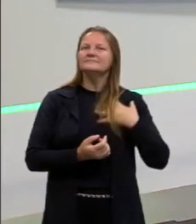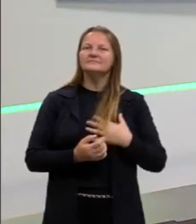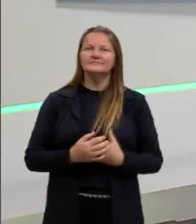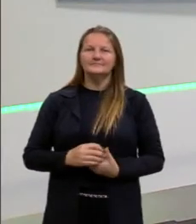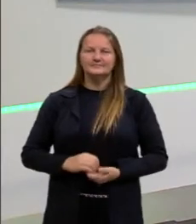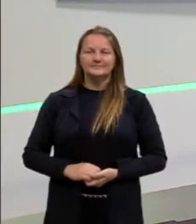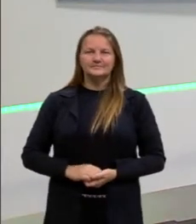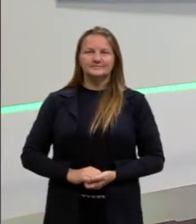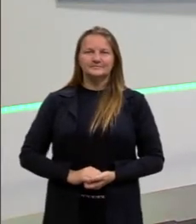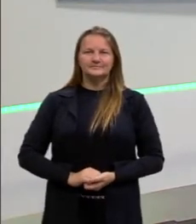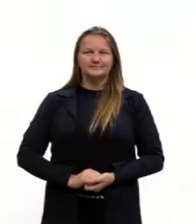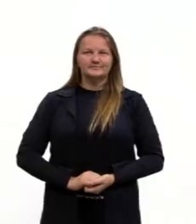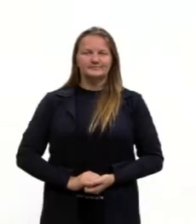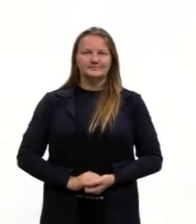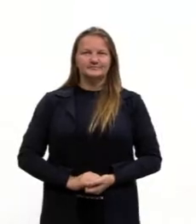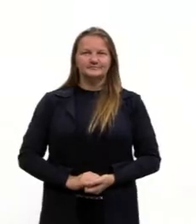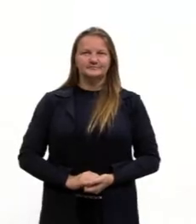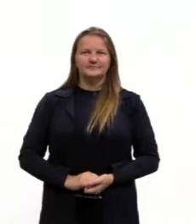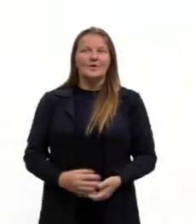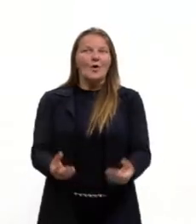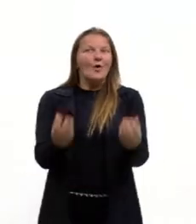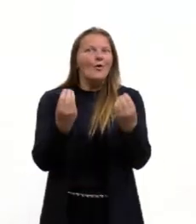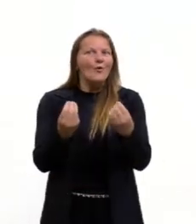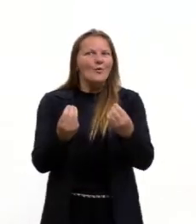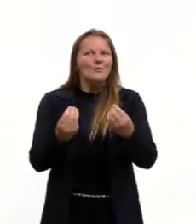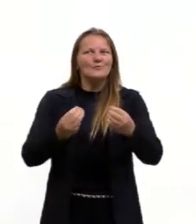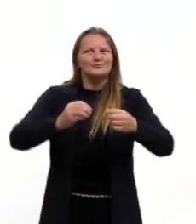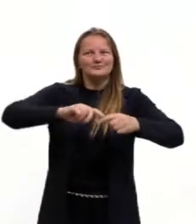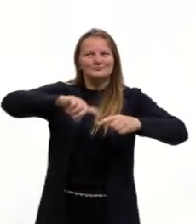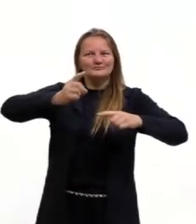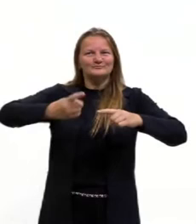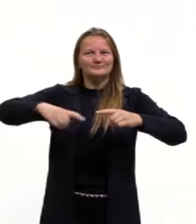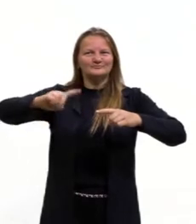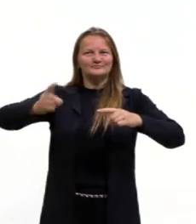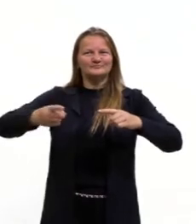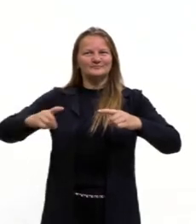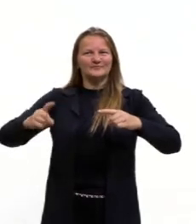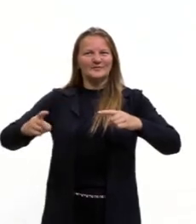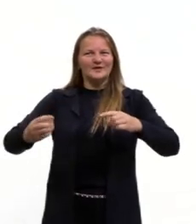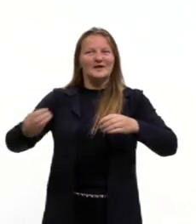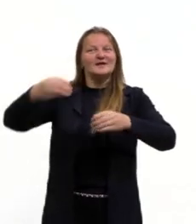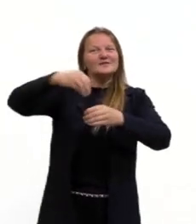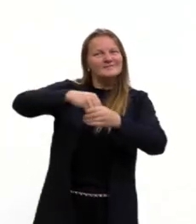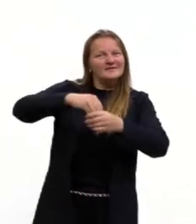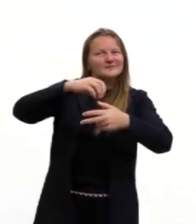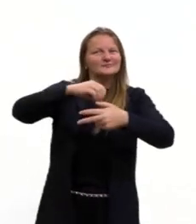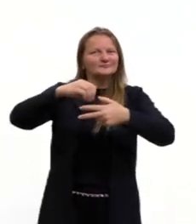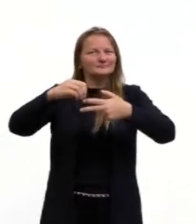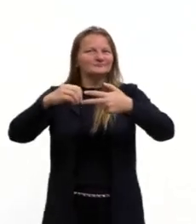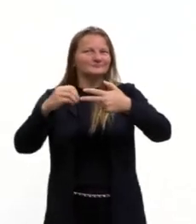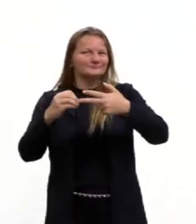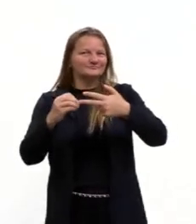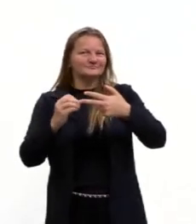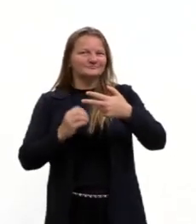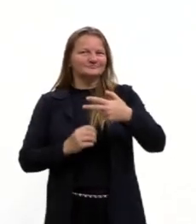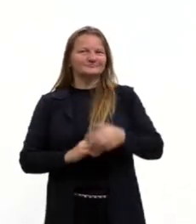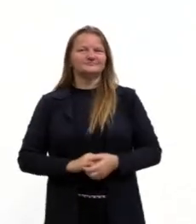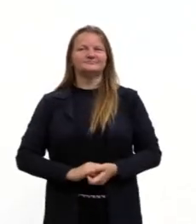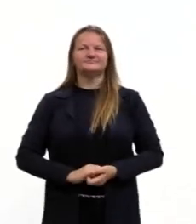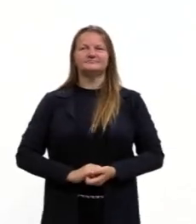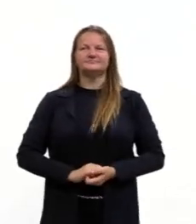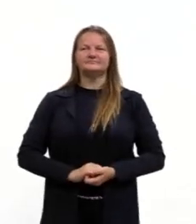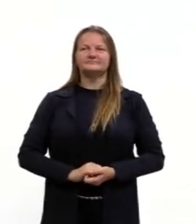Bom, então hoje a gente vai falar como a ondulatória, que é essa temática das ondas, é abordada no ENEM.